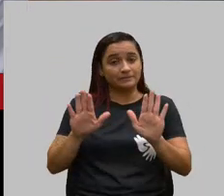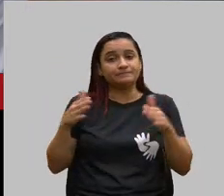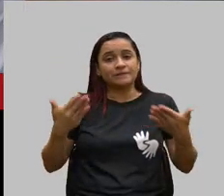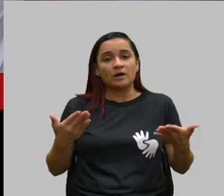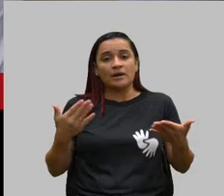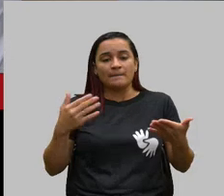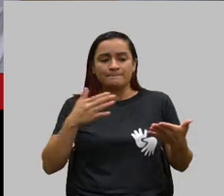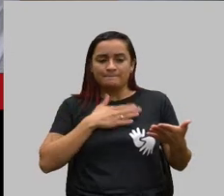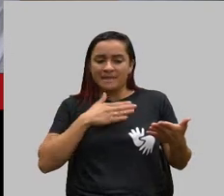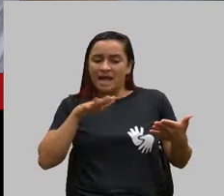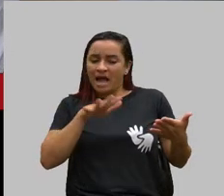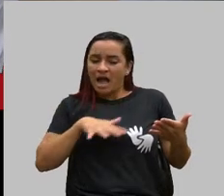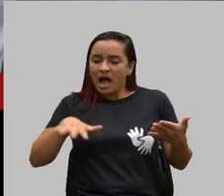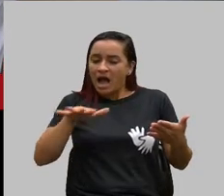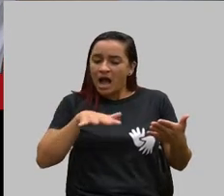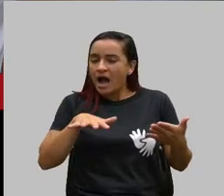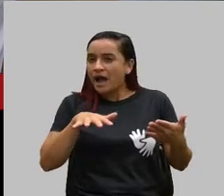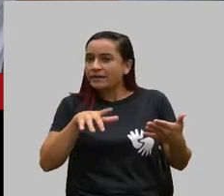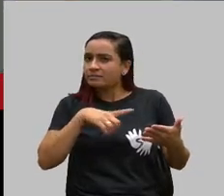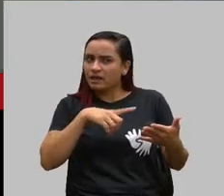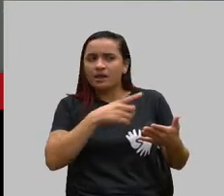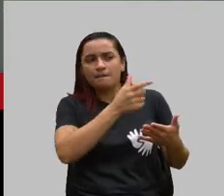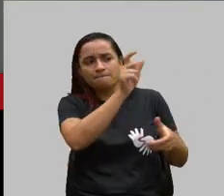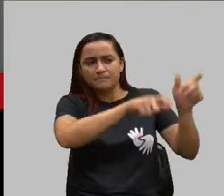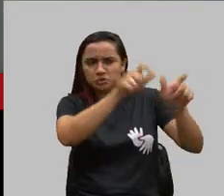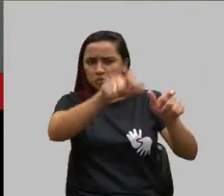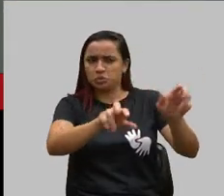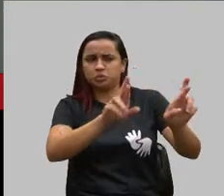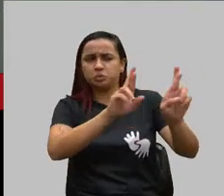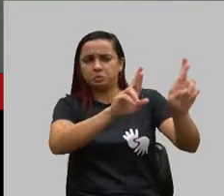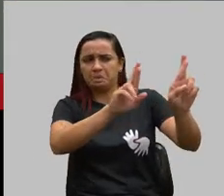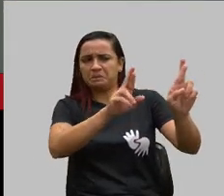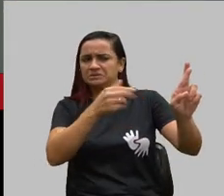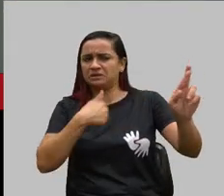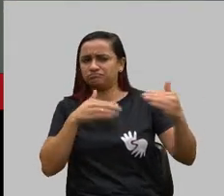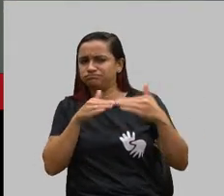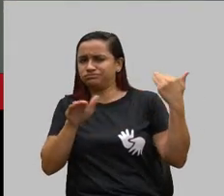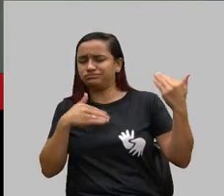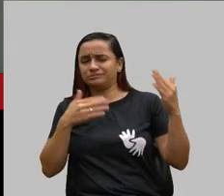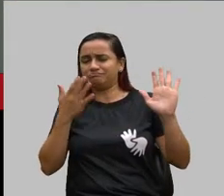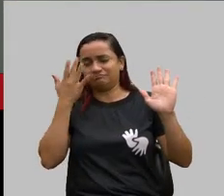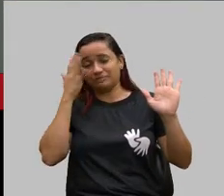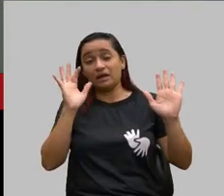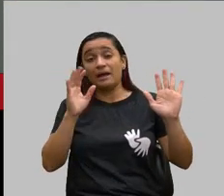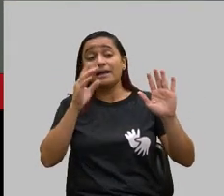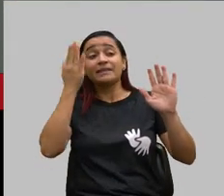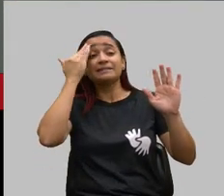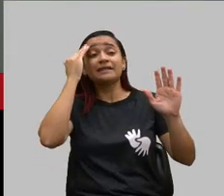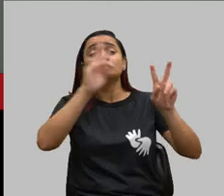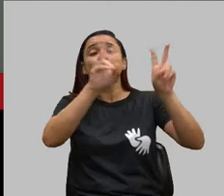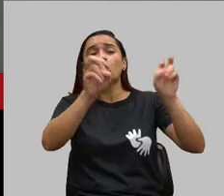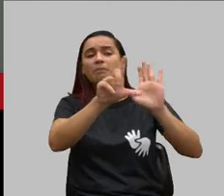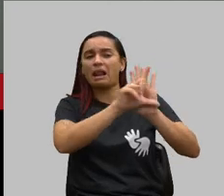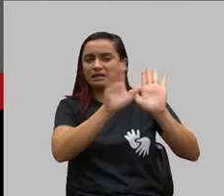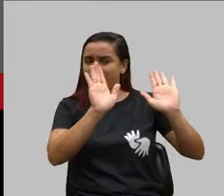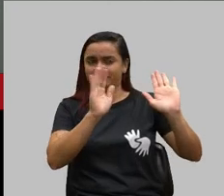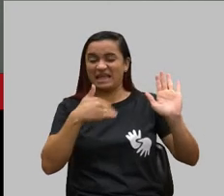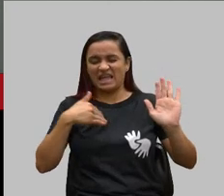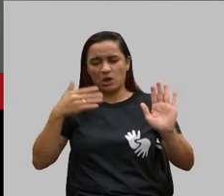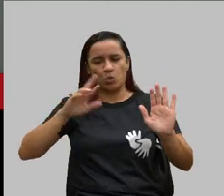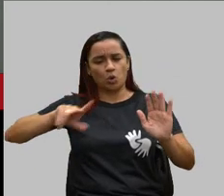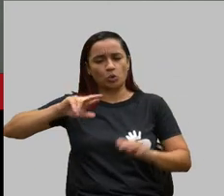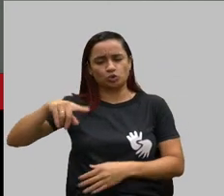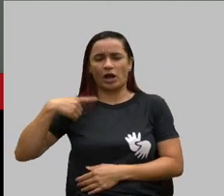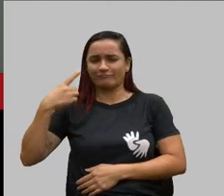Deus, estou muito bem representado por todos vocês que entendem da lei. não sou advogado, não